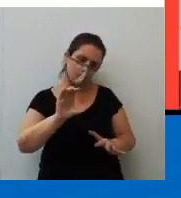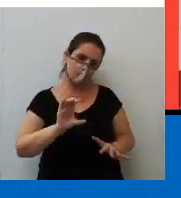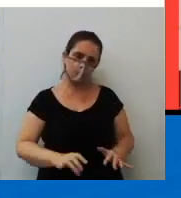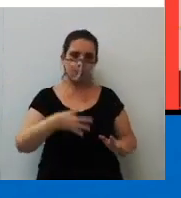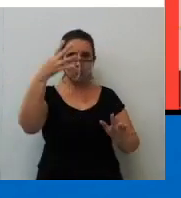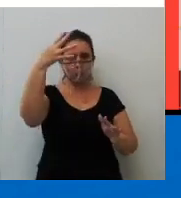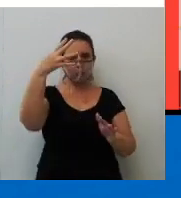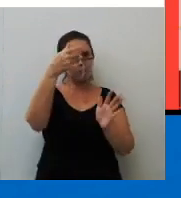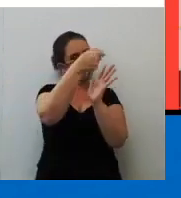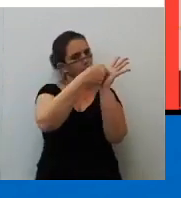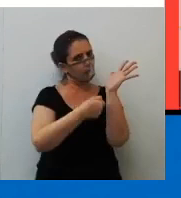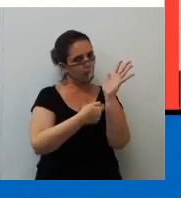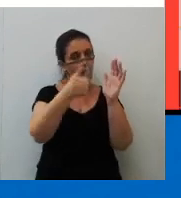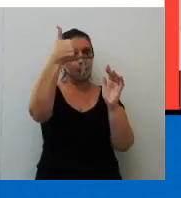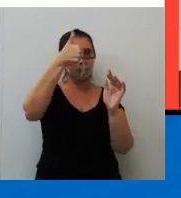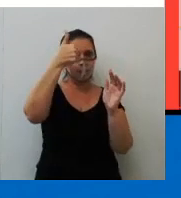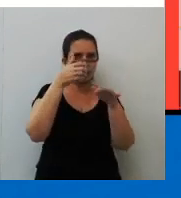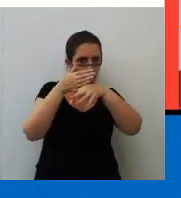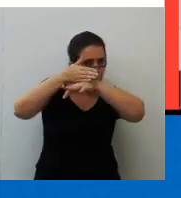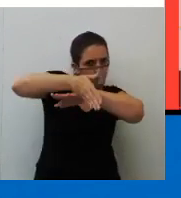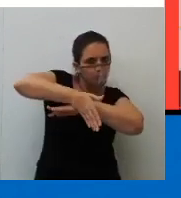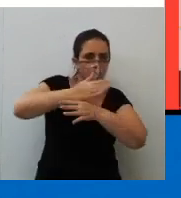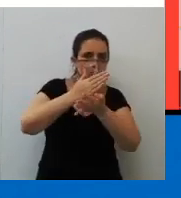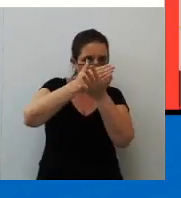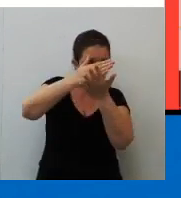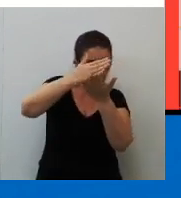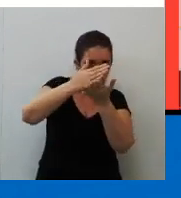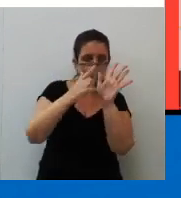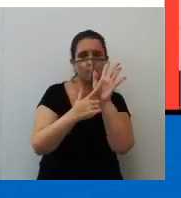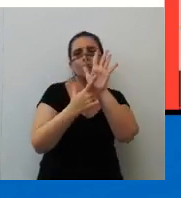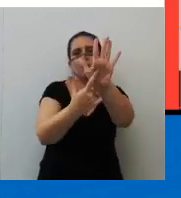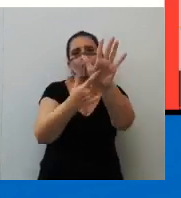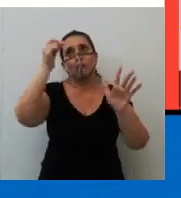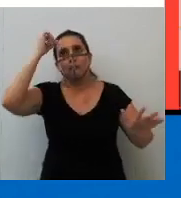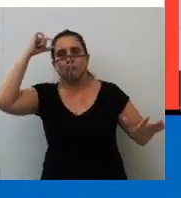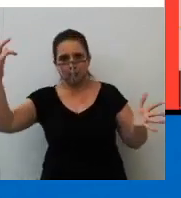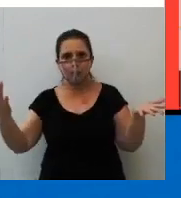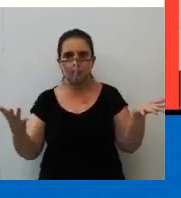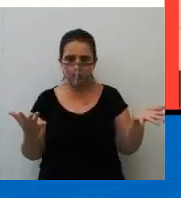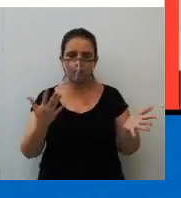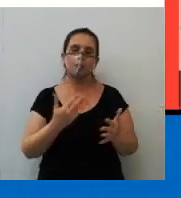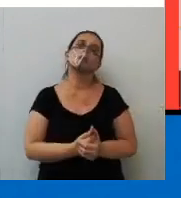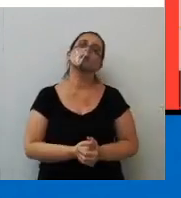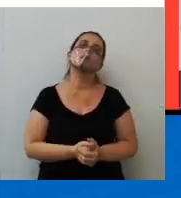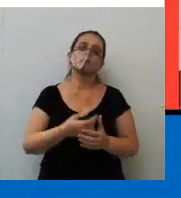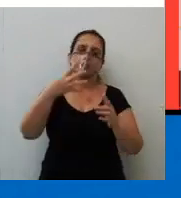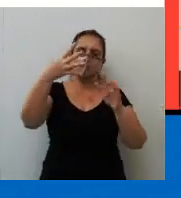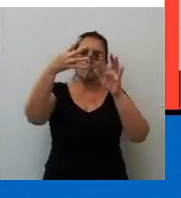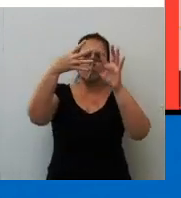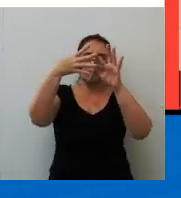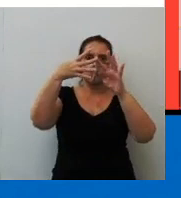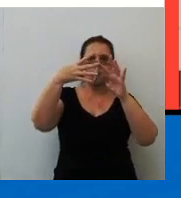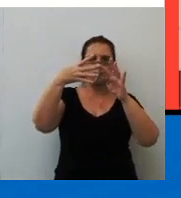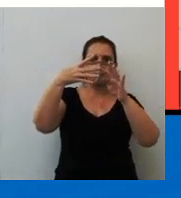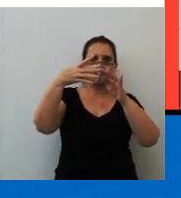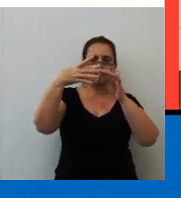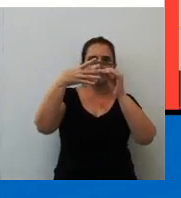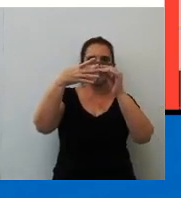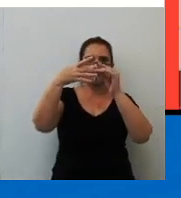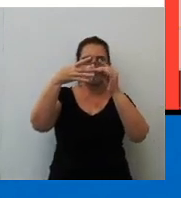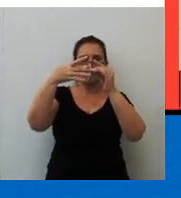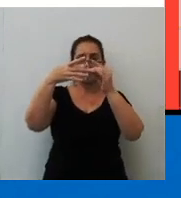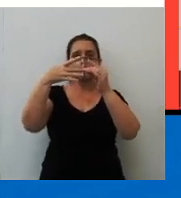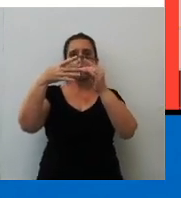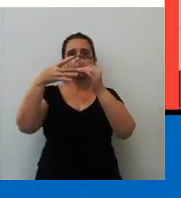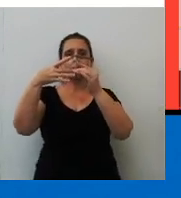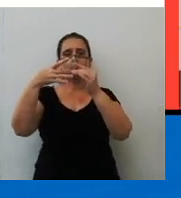Quatro. Então, o primeiro de introdução. A apresentação da ideia, né? Da tese. O D1. Aí